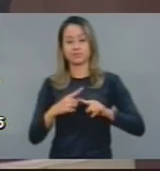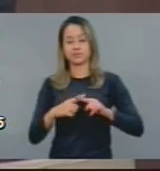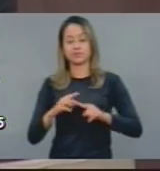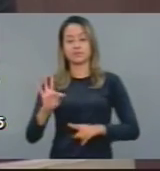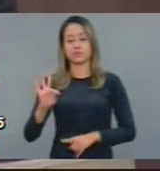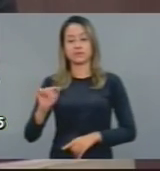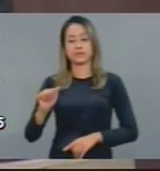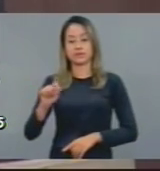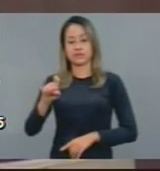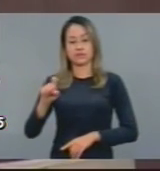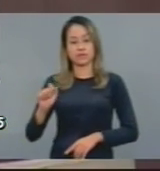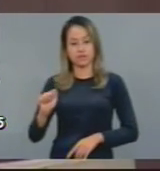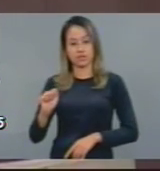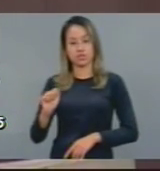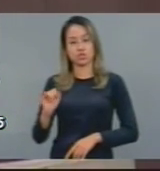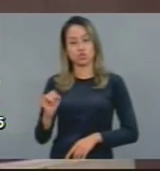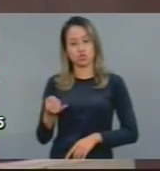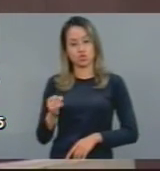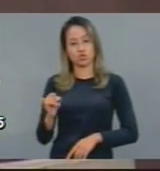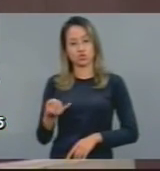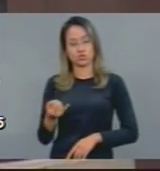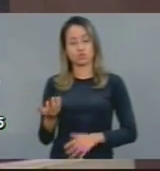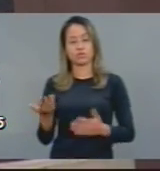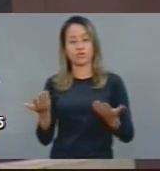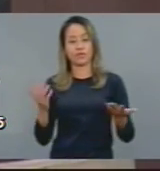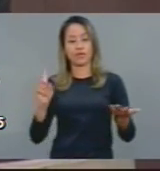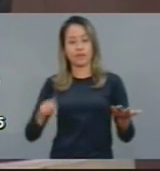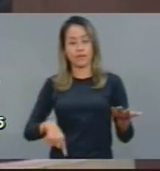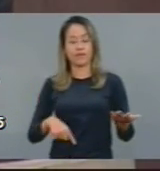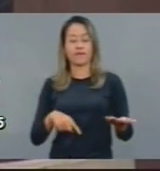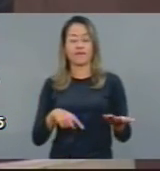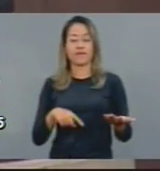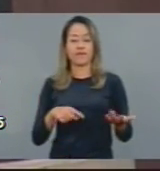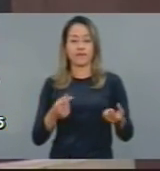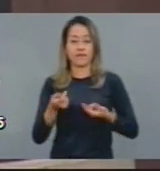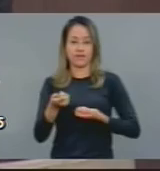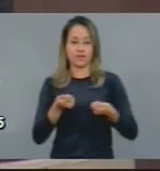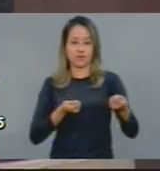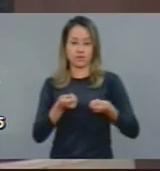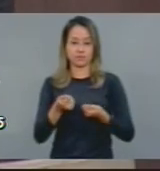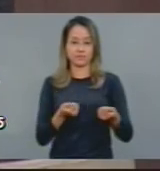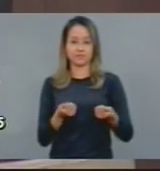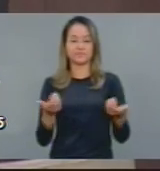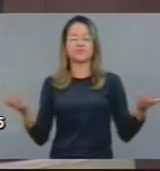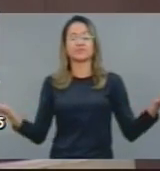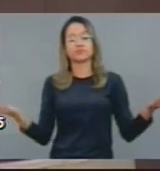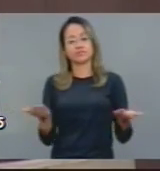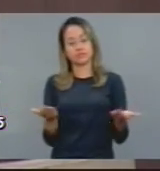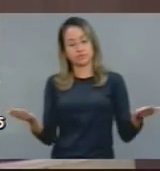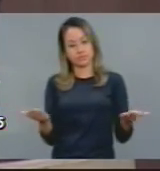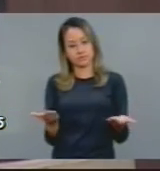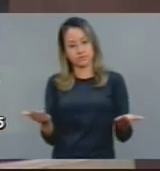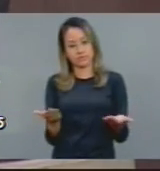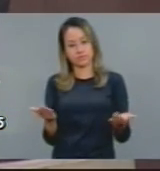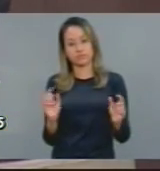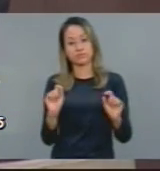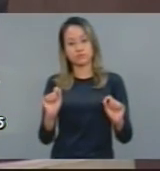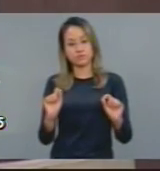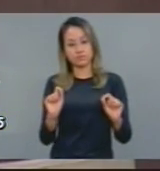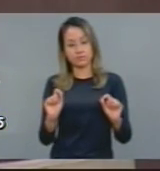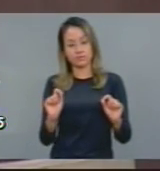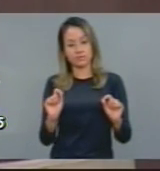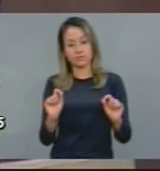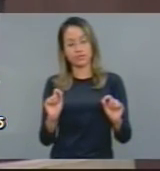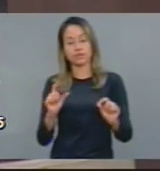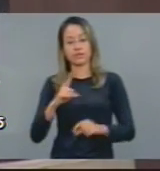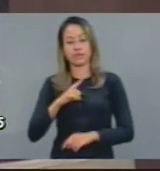básica de juros regula o crédito na economia. Hoje, cartão de crédito, que